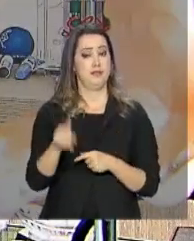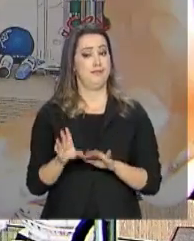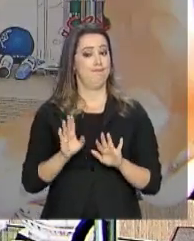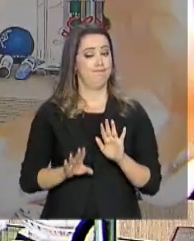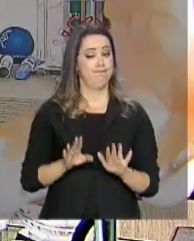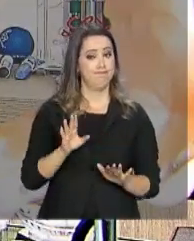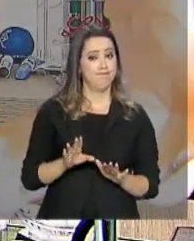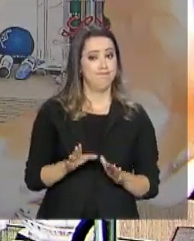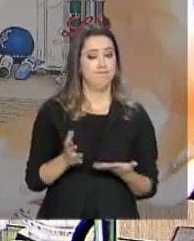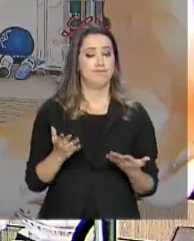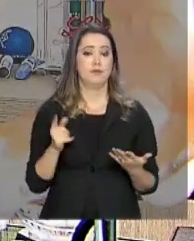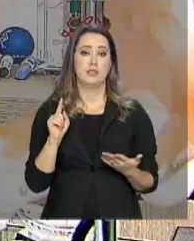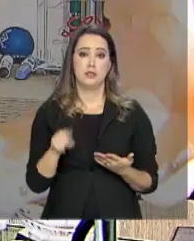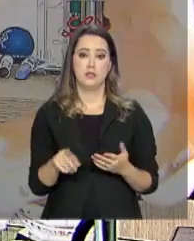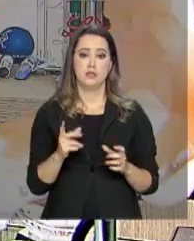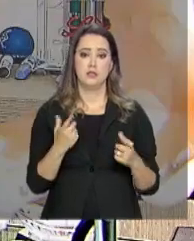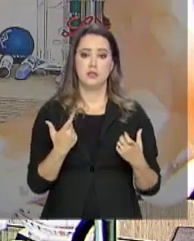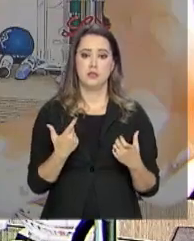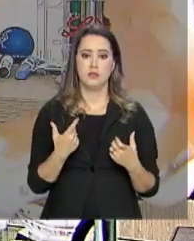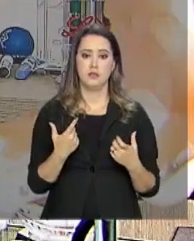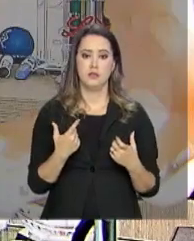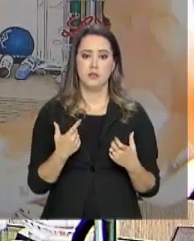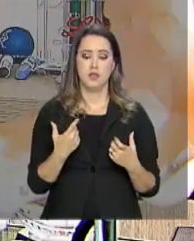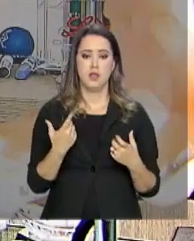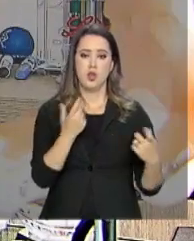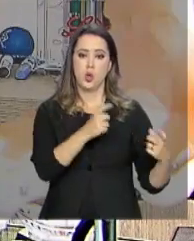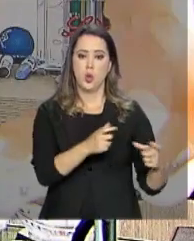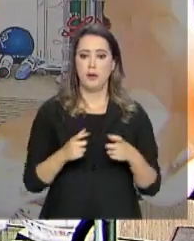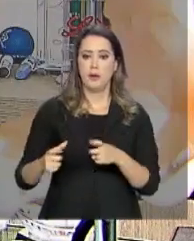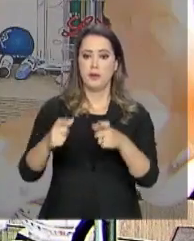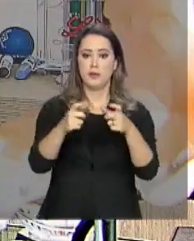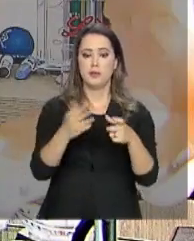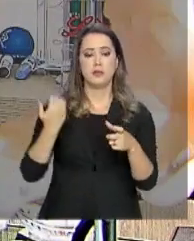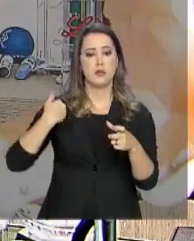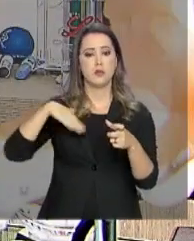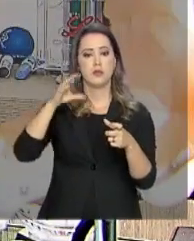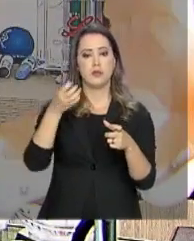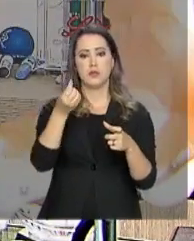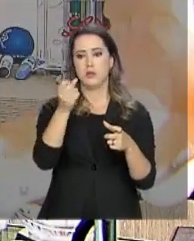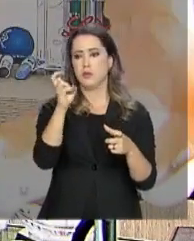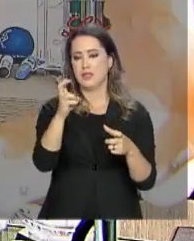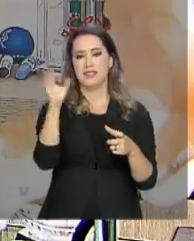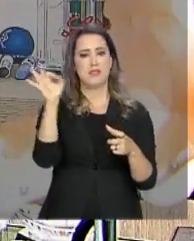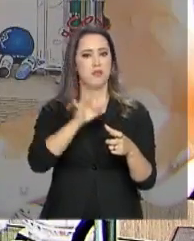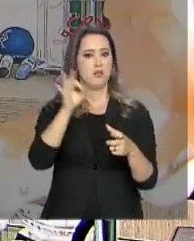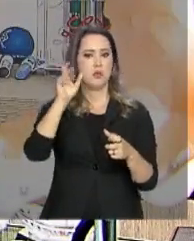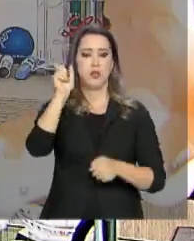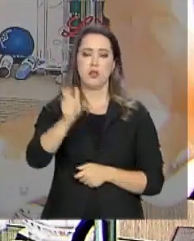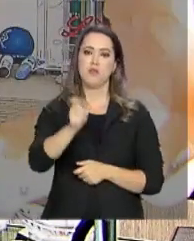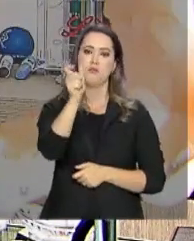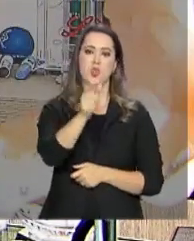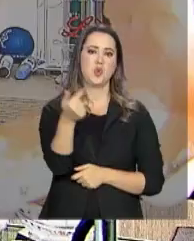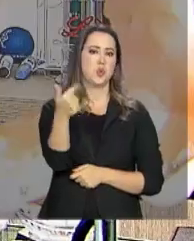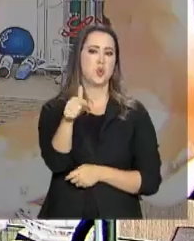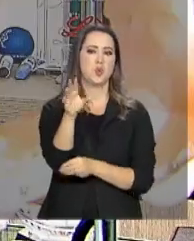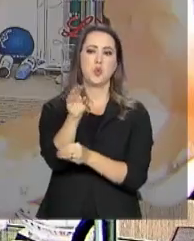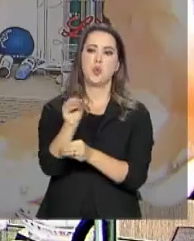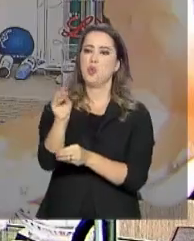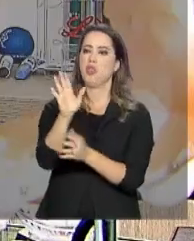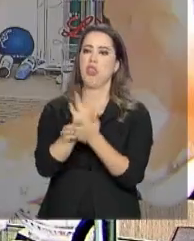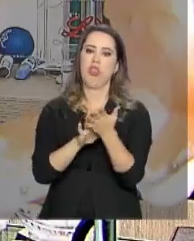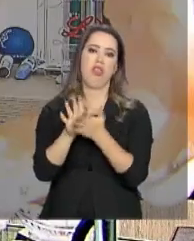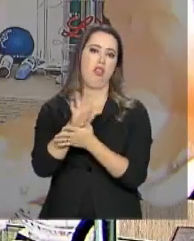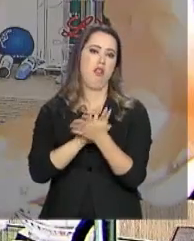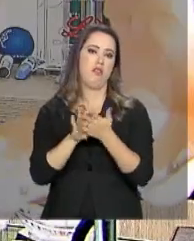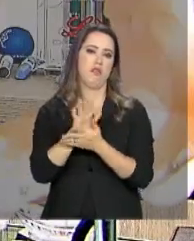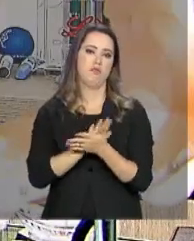infelizmente, há dados que mostram mais de 65% dos pacientes sem nunca terem